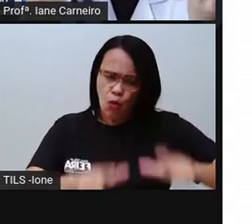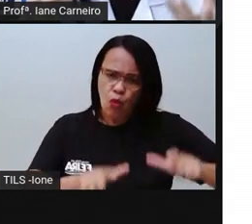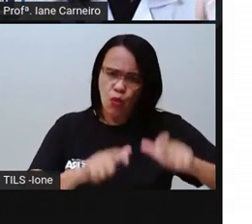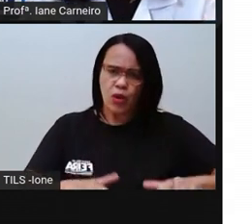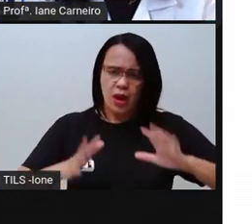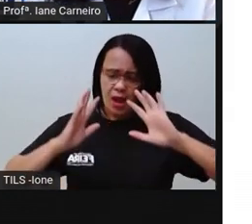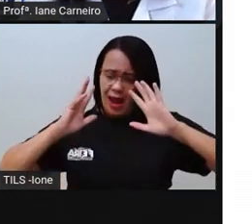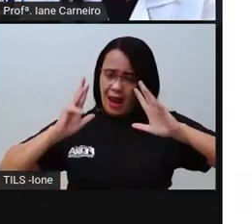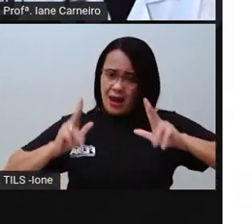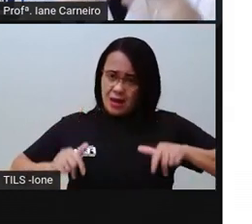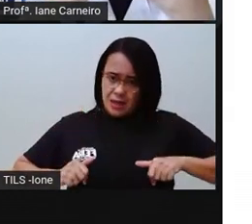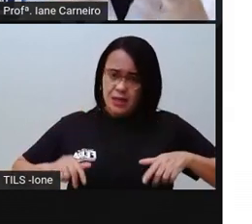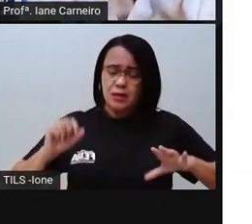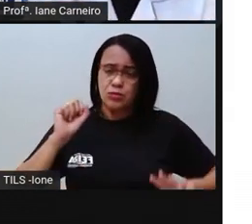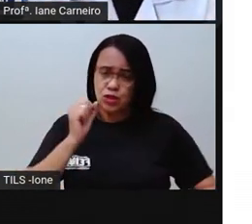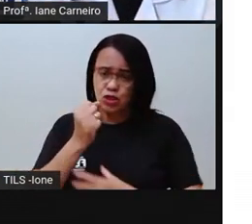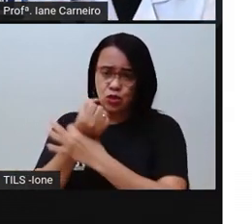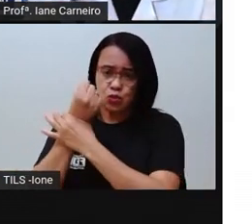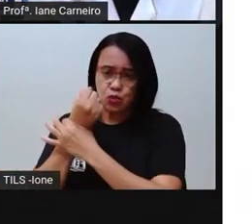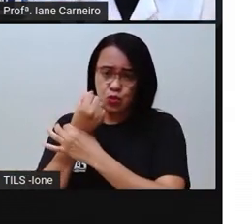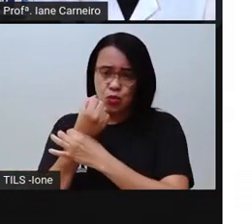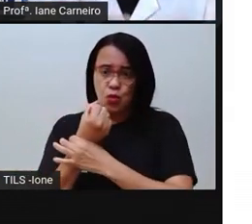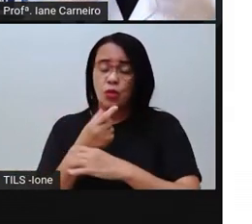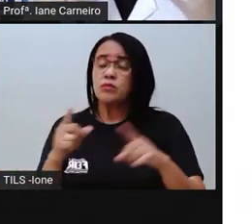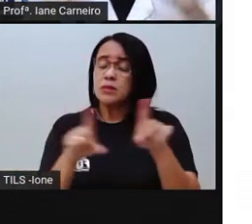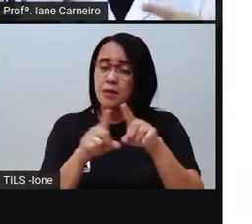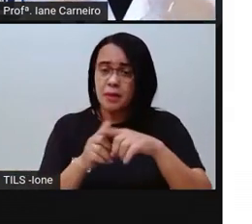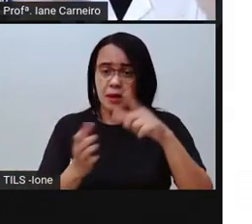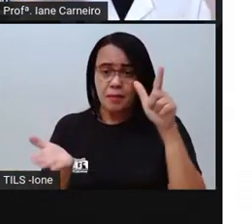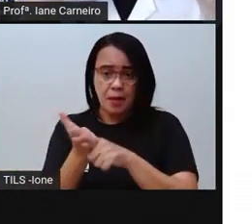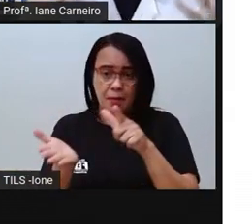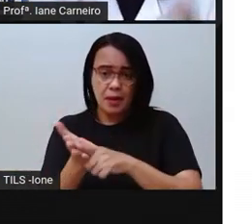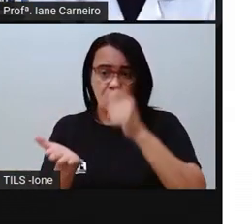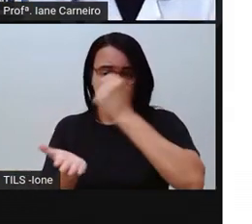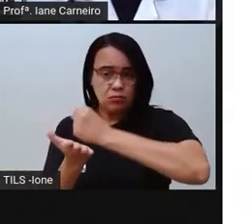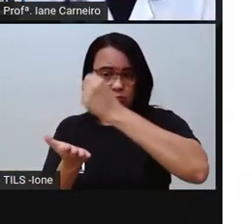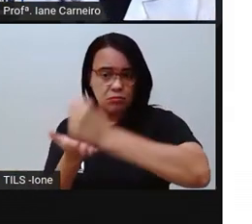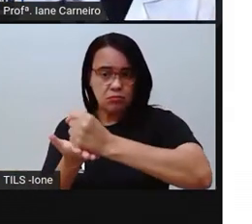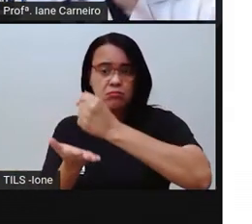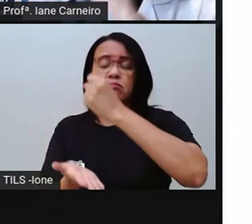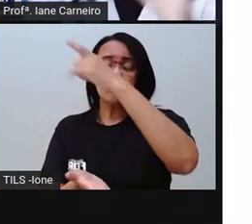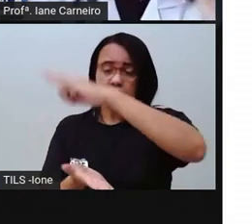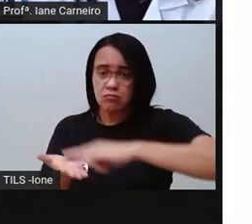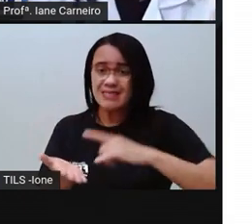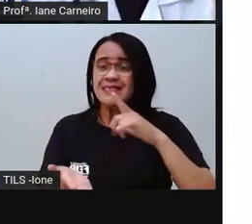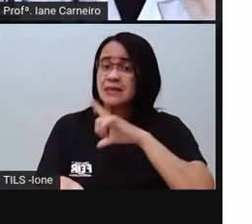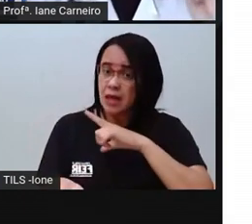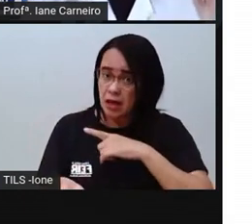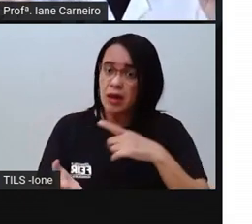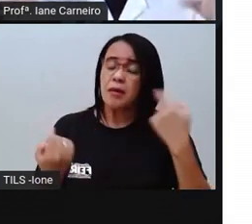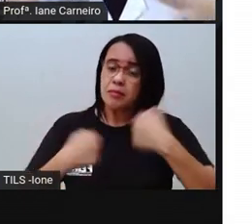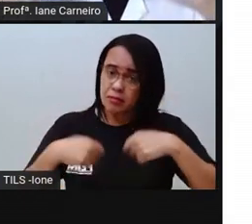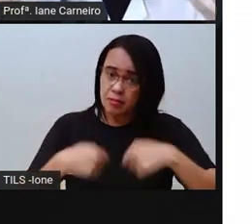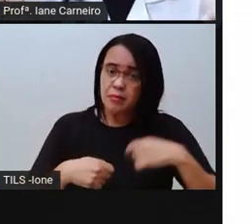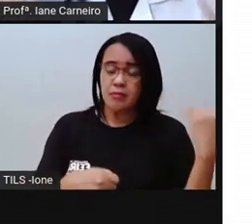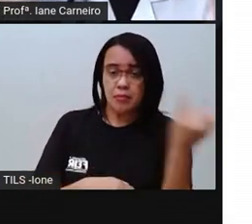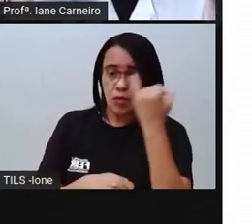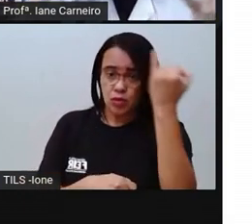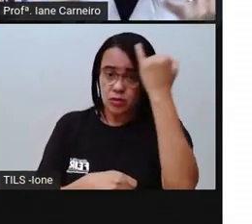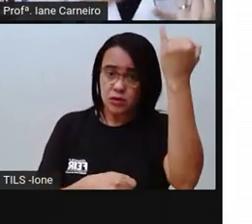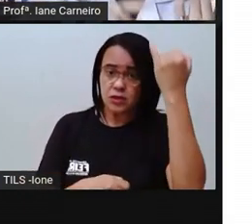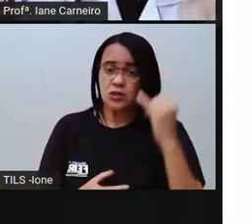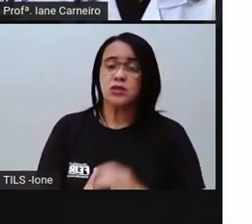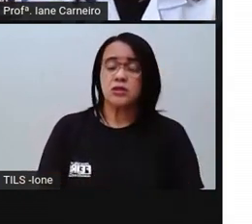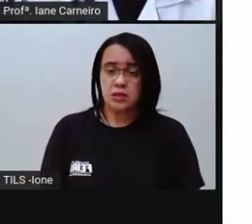uma documentação assim que nasce. Essa criança tem direito, todas as crianças, na verdade, né? Tem direito